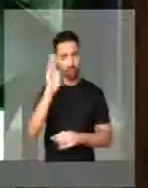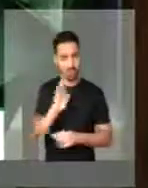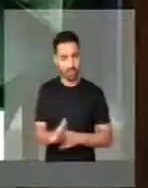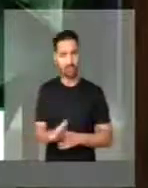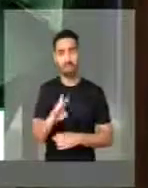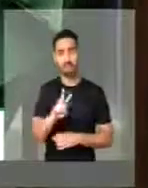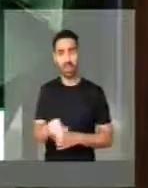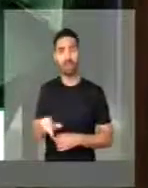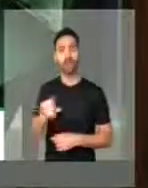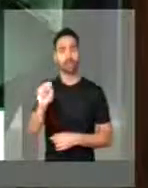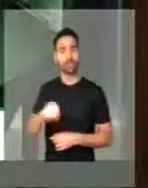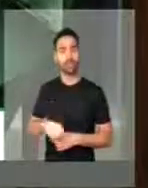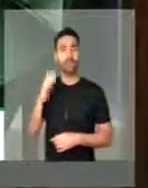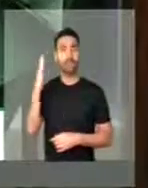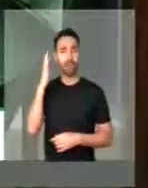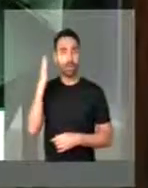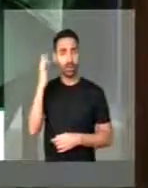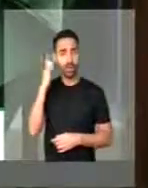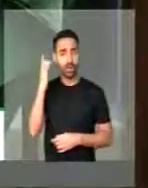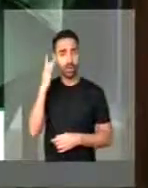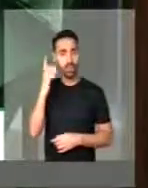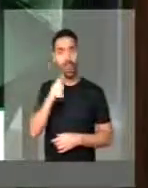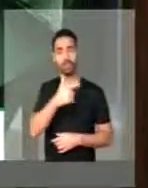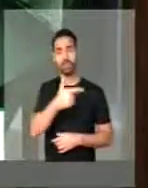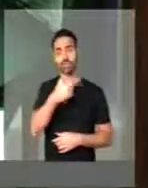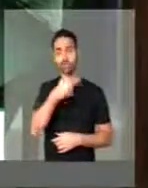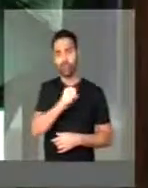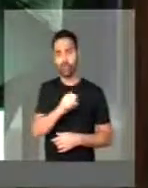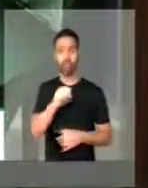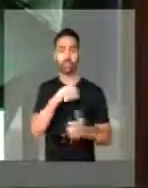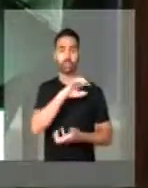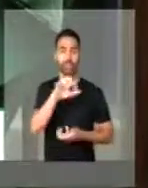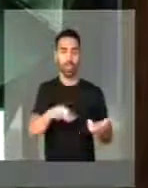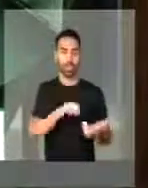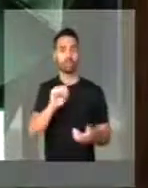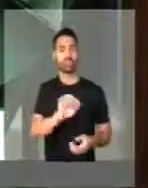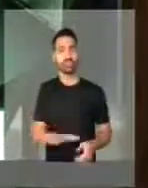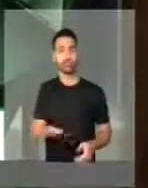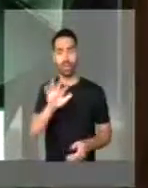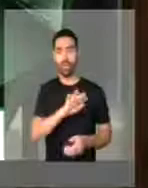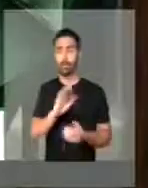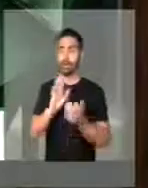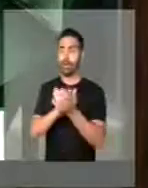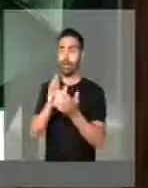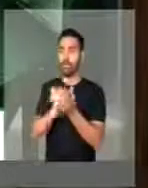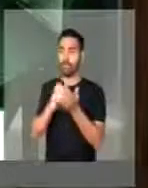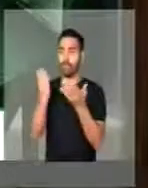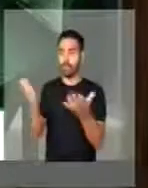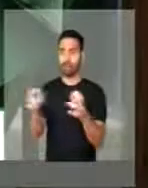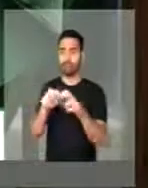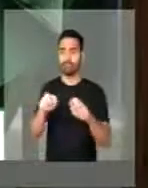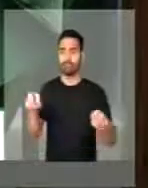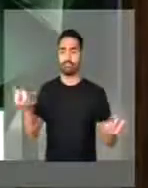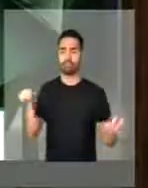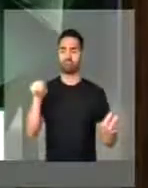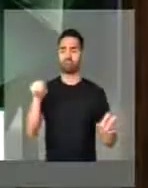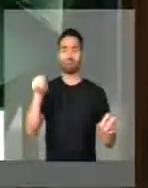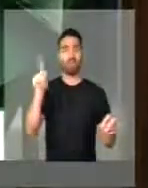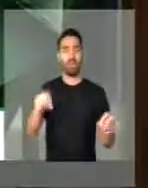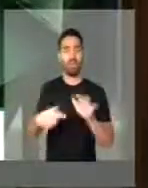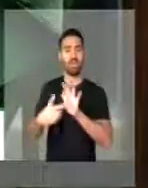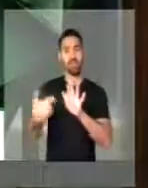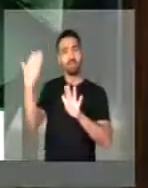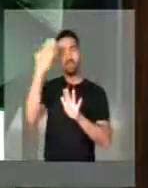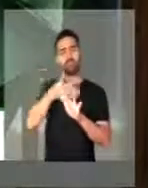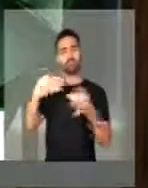estará presente no dia 28. E parabéns, Mesa, vocês são a expressão histórica